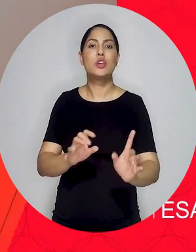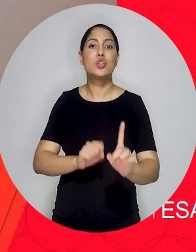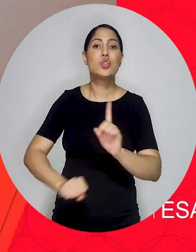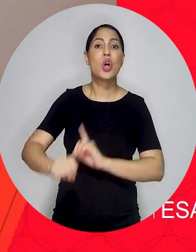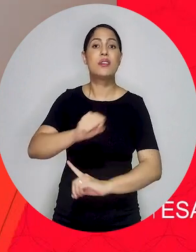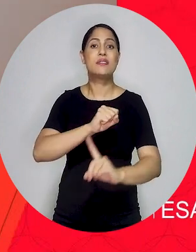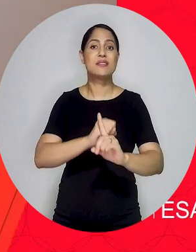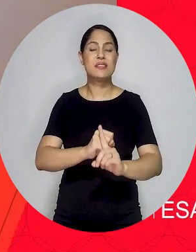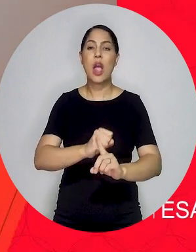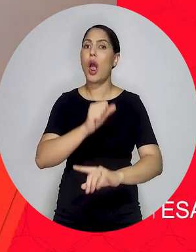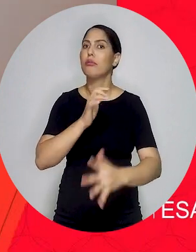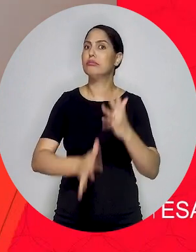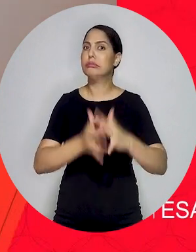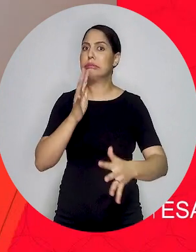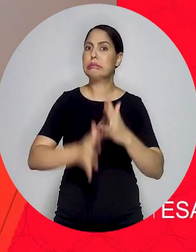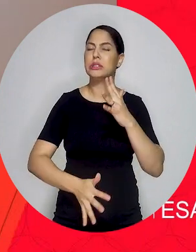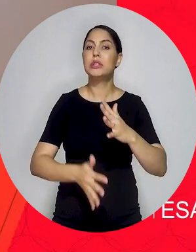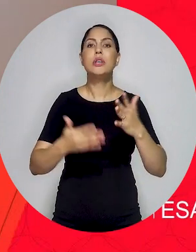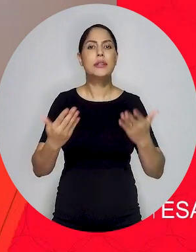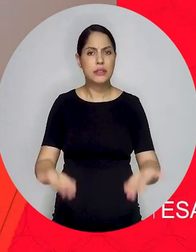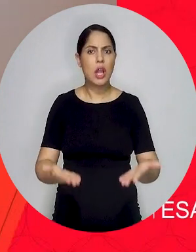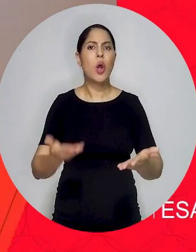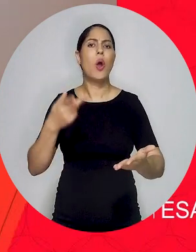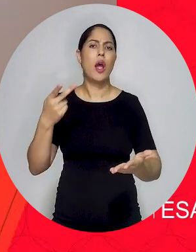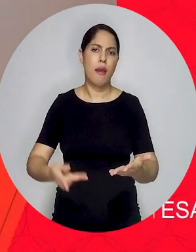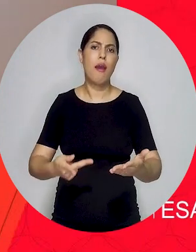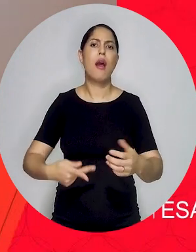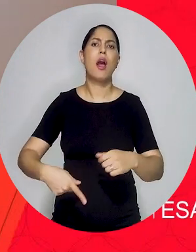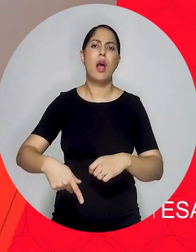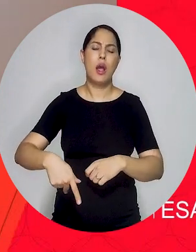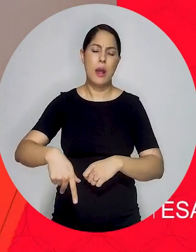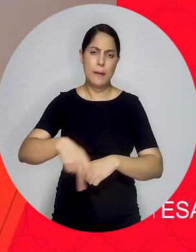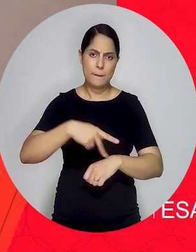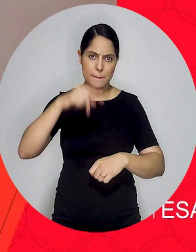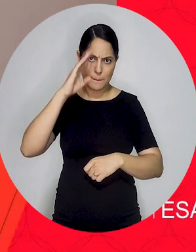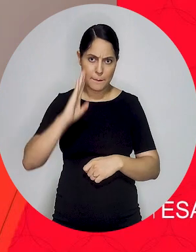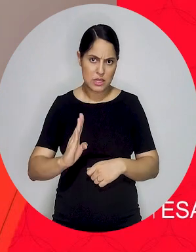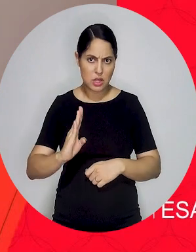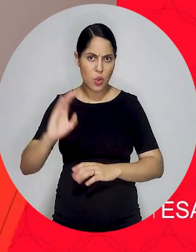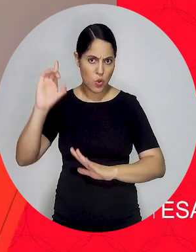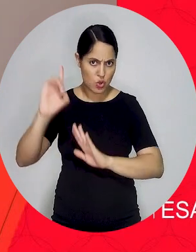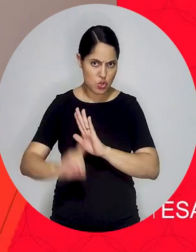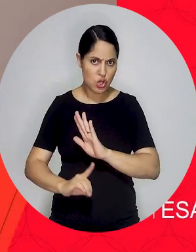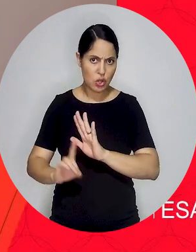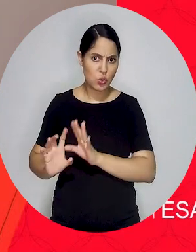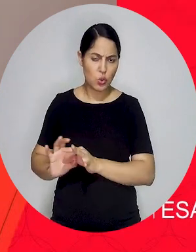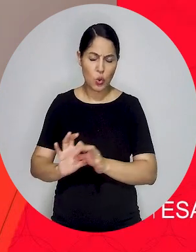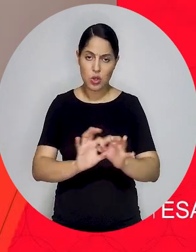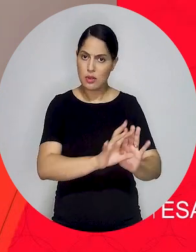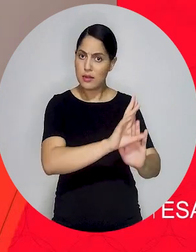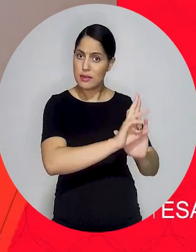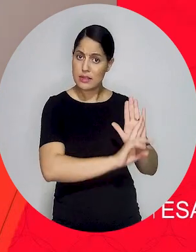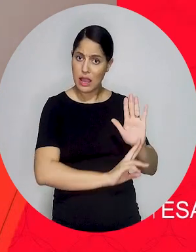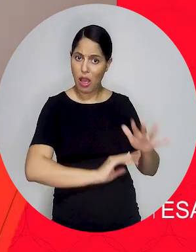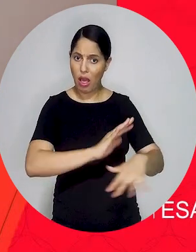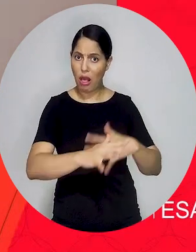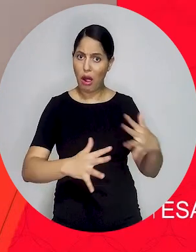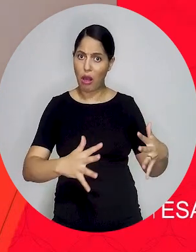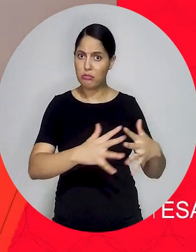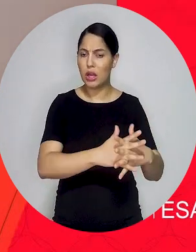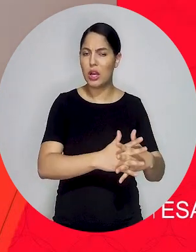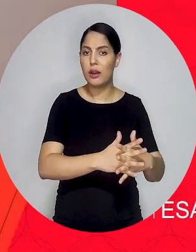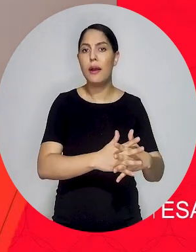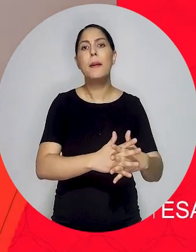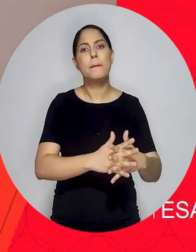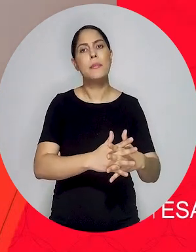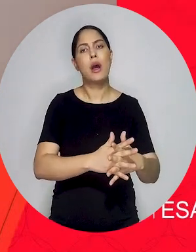interação dessa perturbação com elementos sociais. Por isso que o direito tem um papel tão importante na regulação dos desastres. E